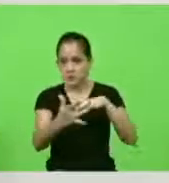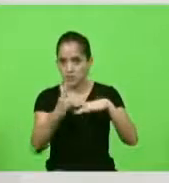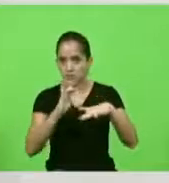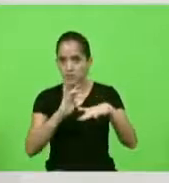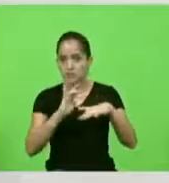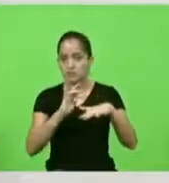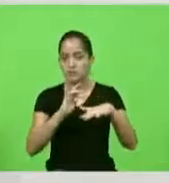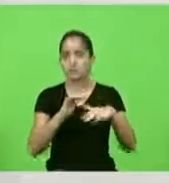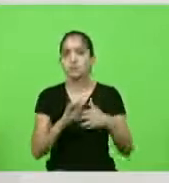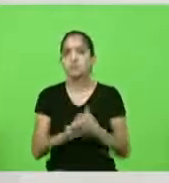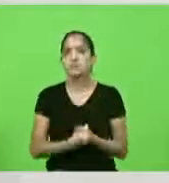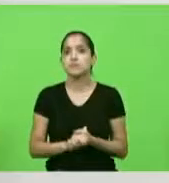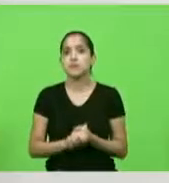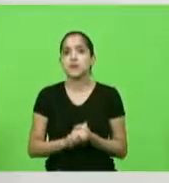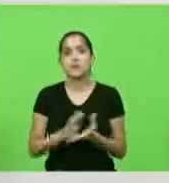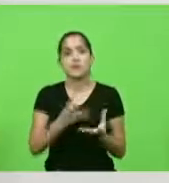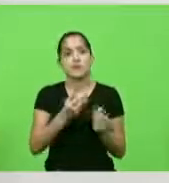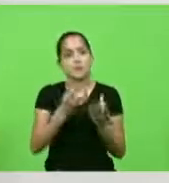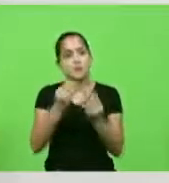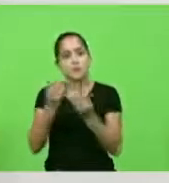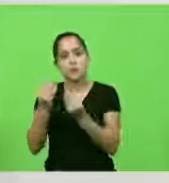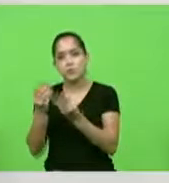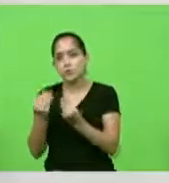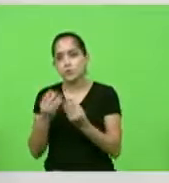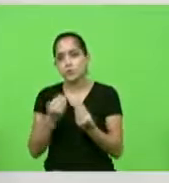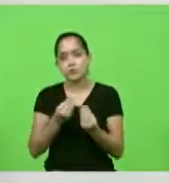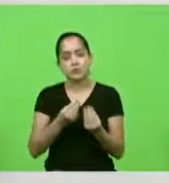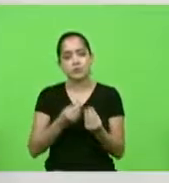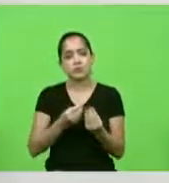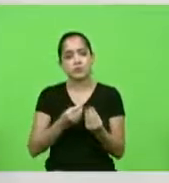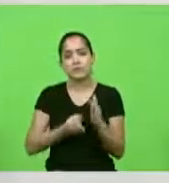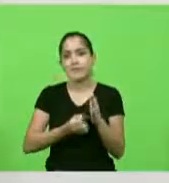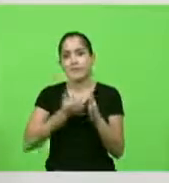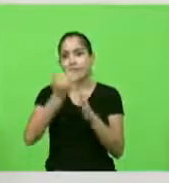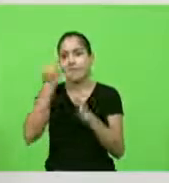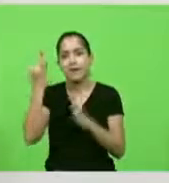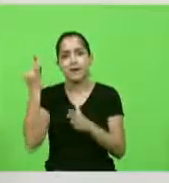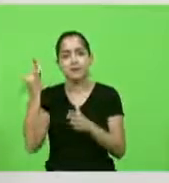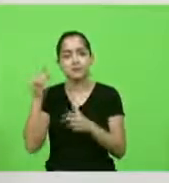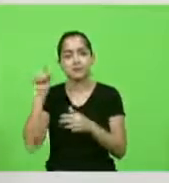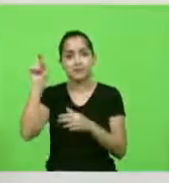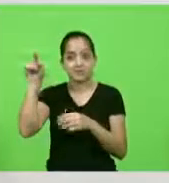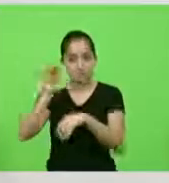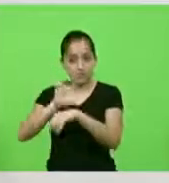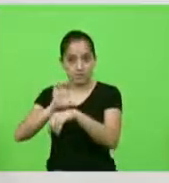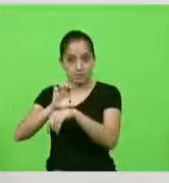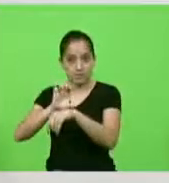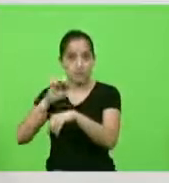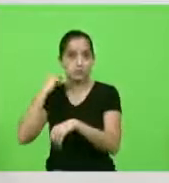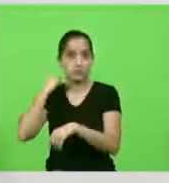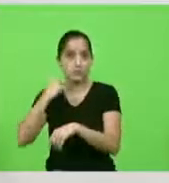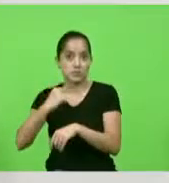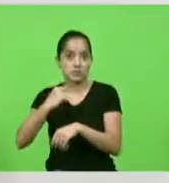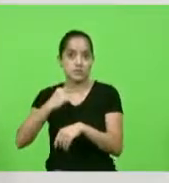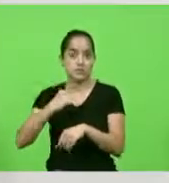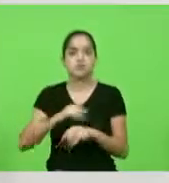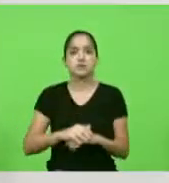foram dezenas de comentários vindos de Minas Gerais Paraná